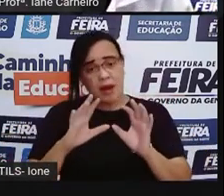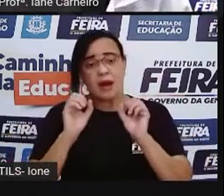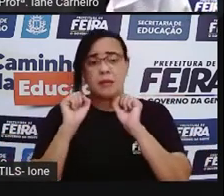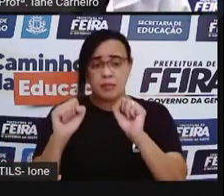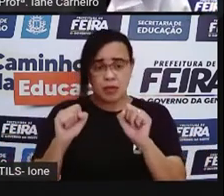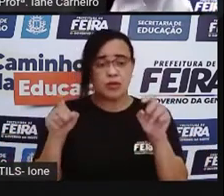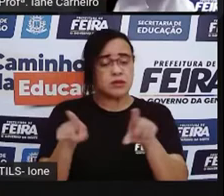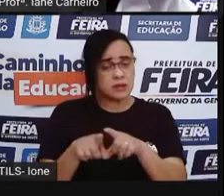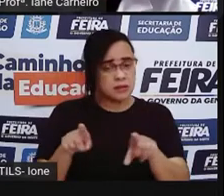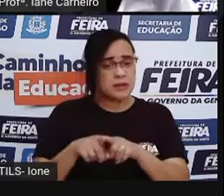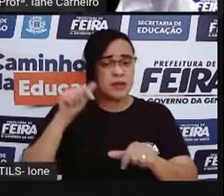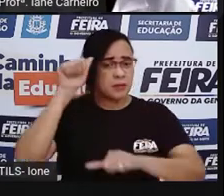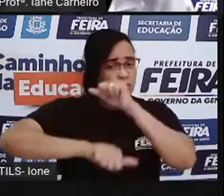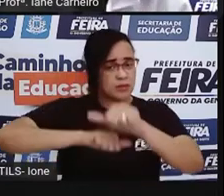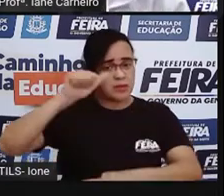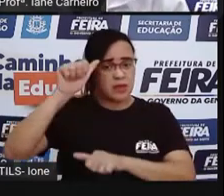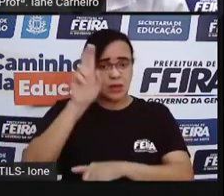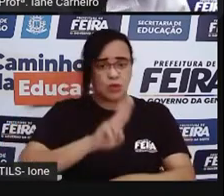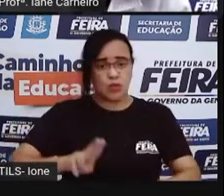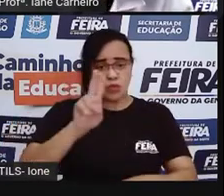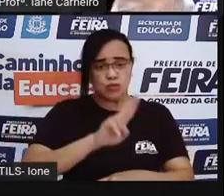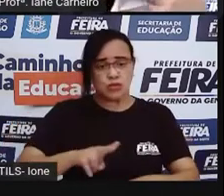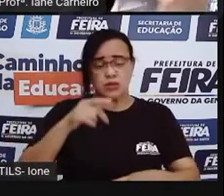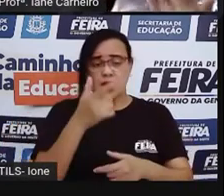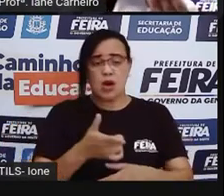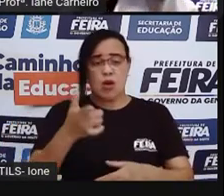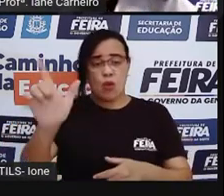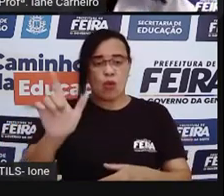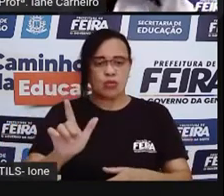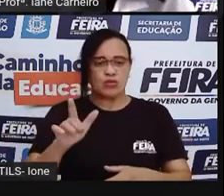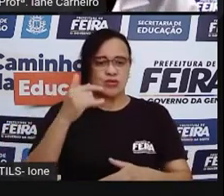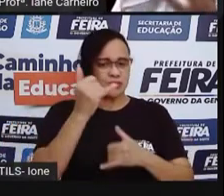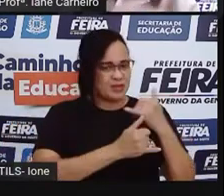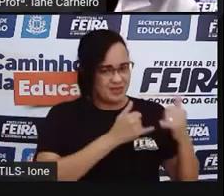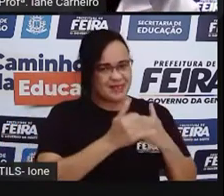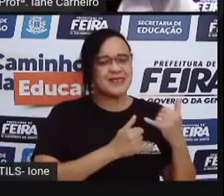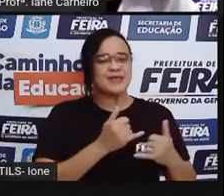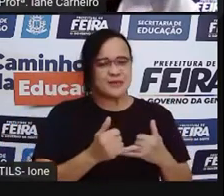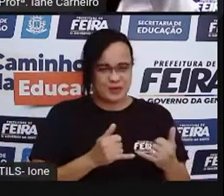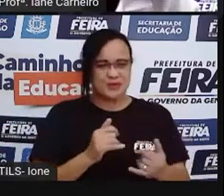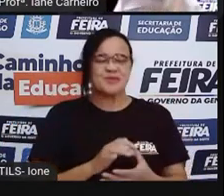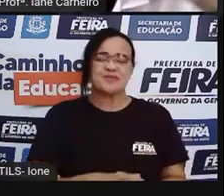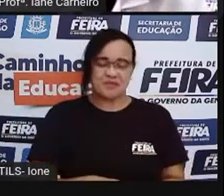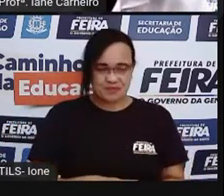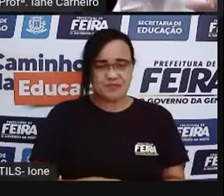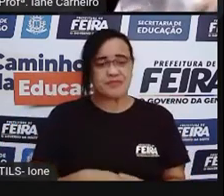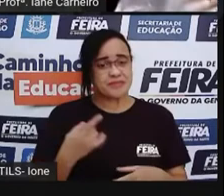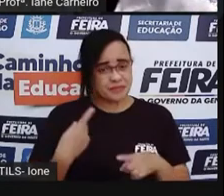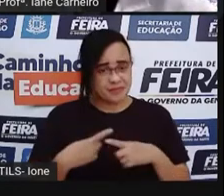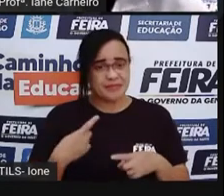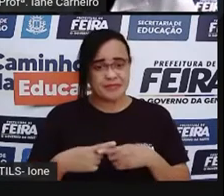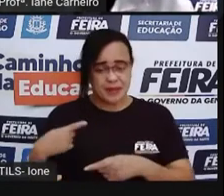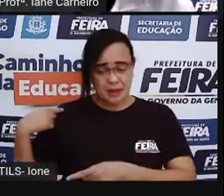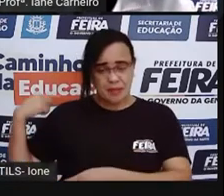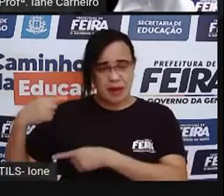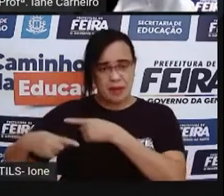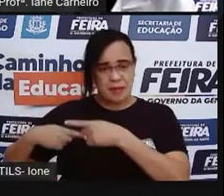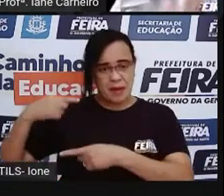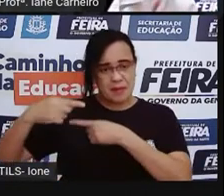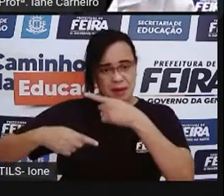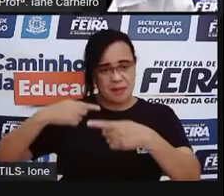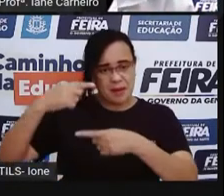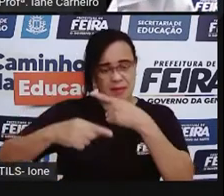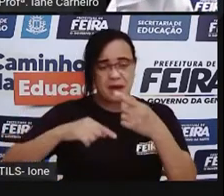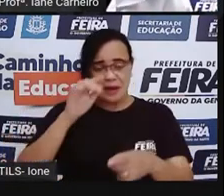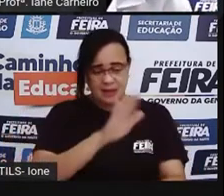brincar. E esses outros brinquedos, os brinquedos tradicionais, eles podem, eles exploram outras questões, né?